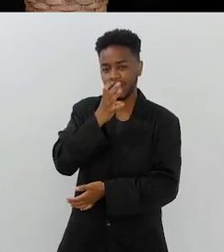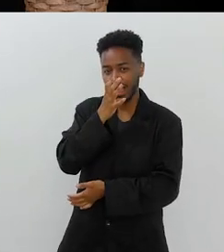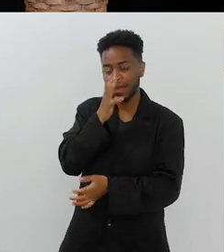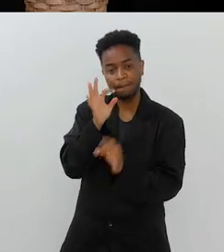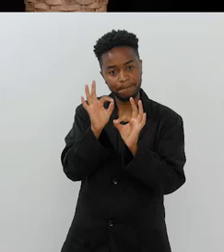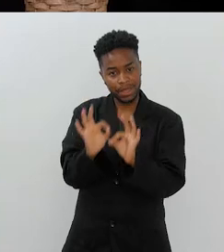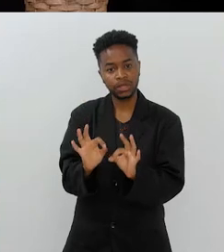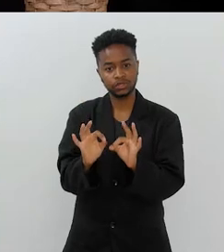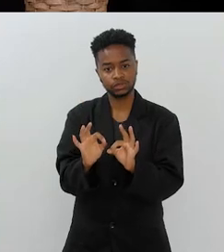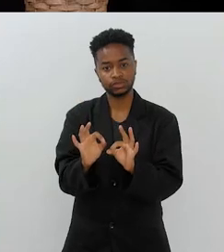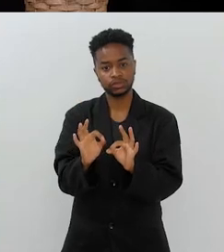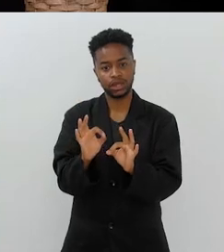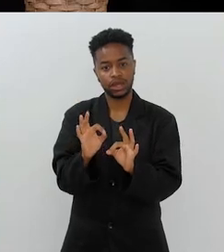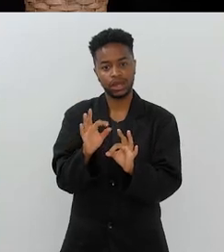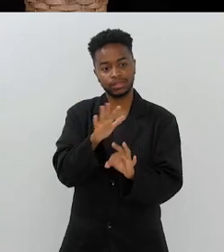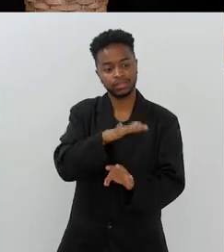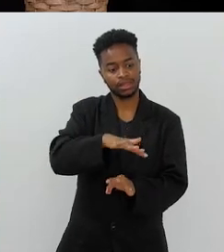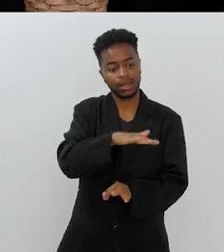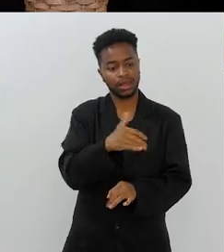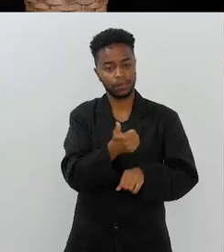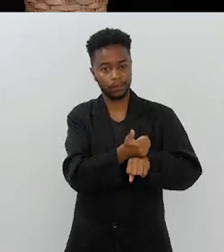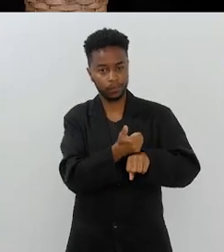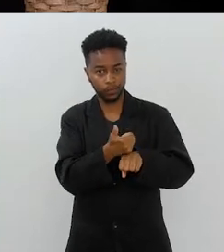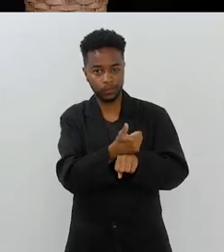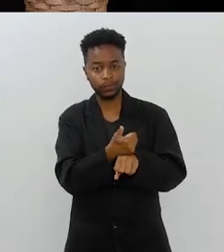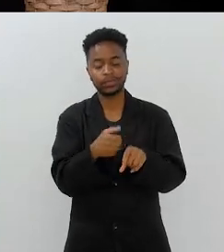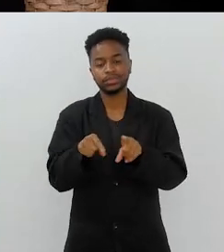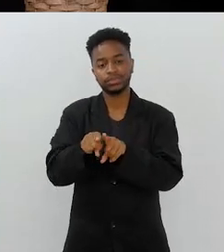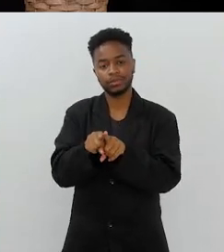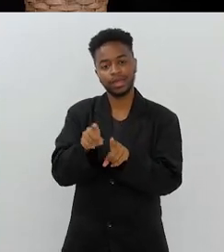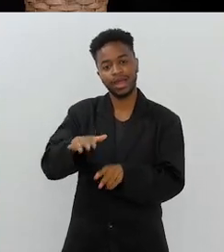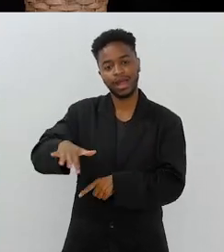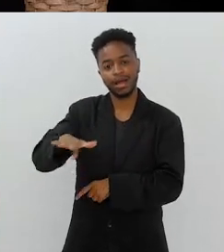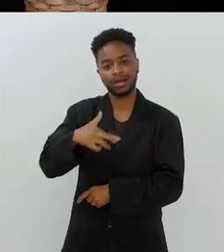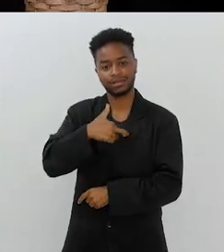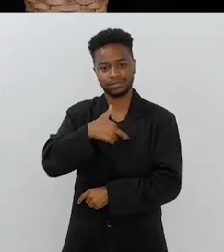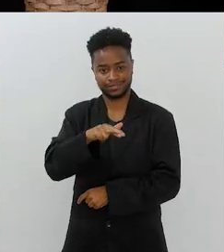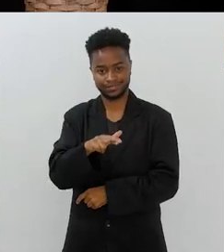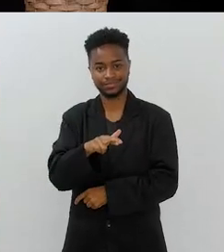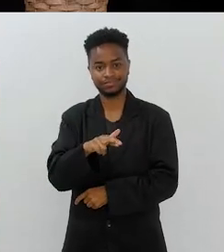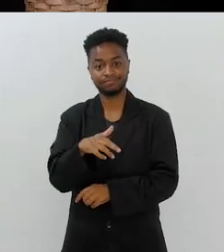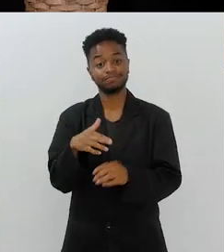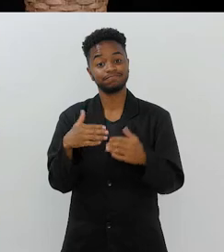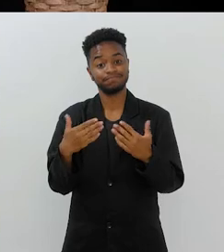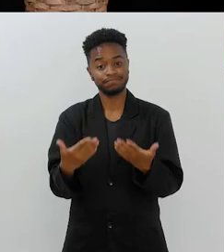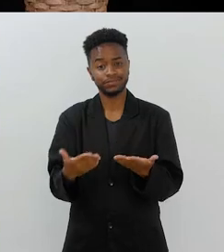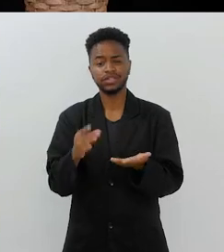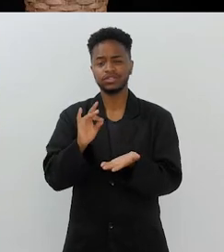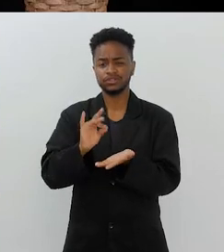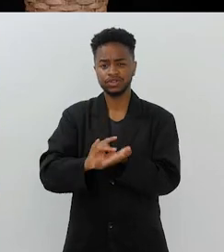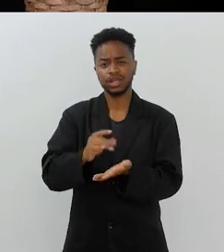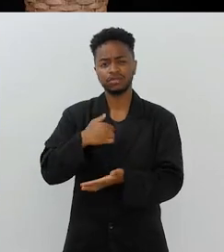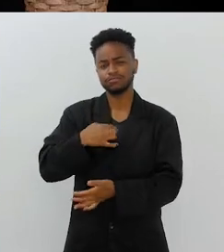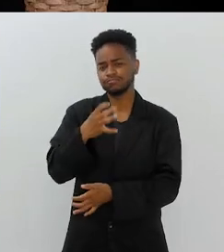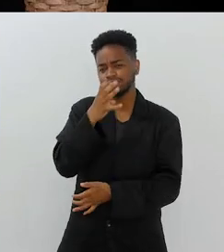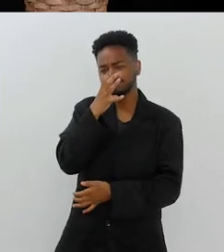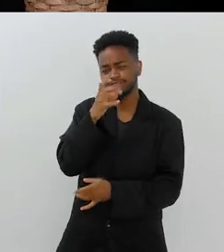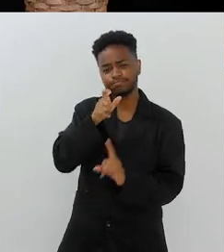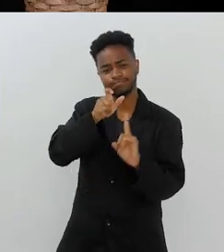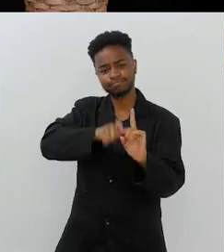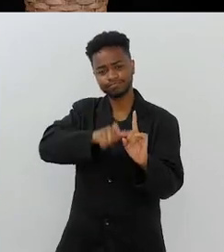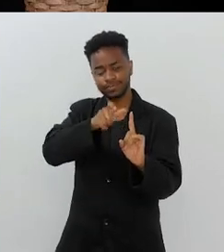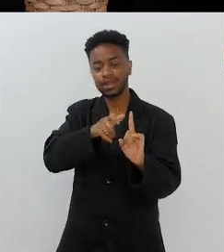uma verdadeira admiração, tanto na vida profissional quanto na religiosa. e ter uma verdadeira